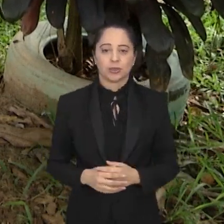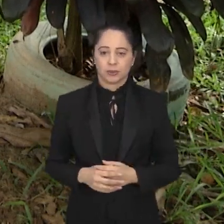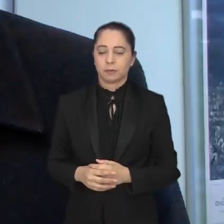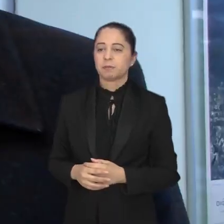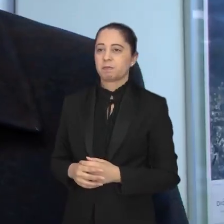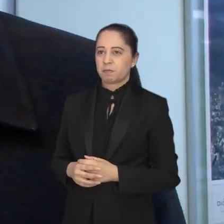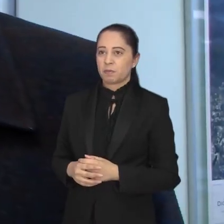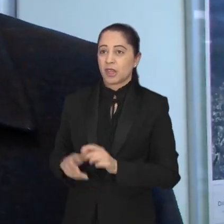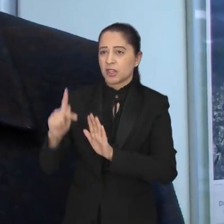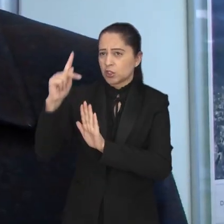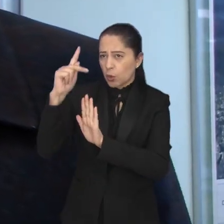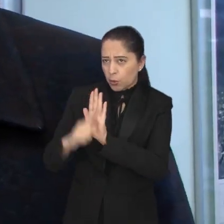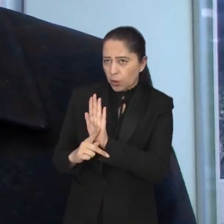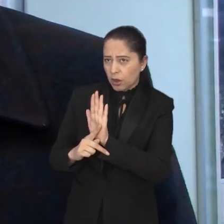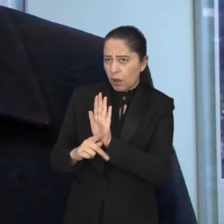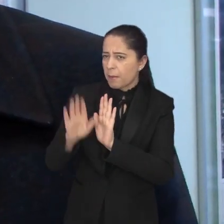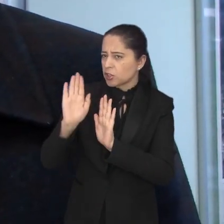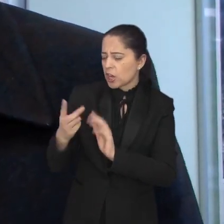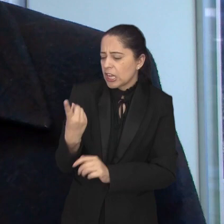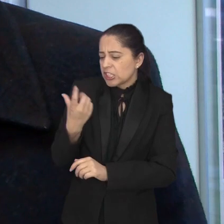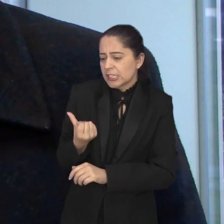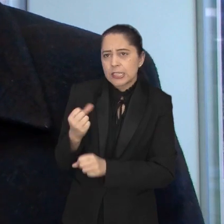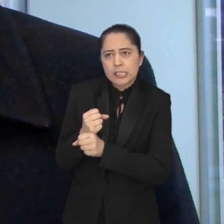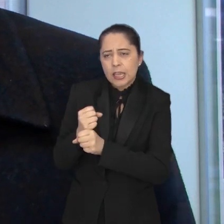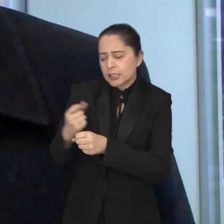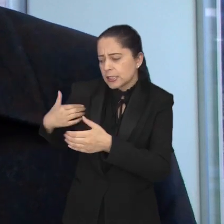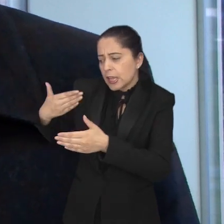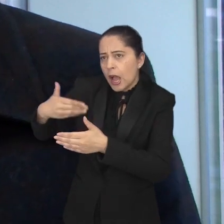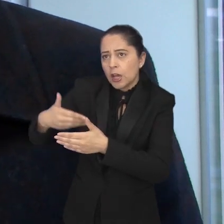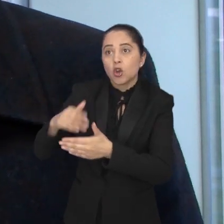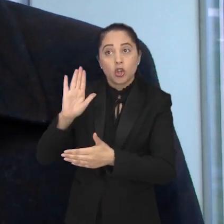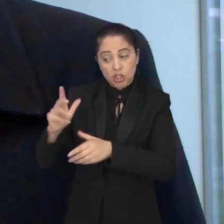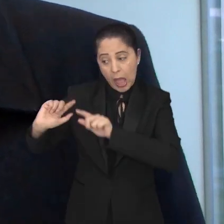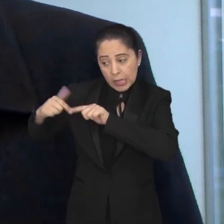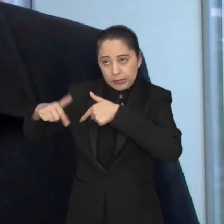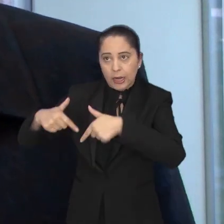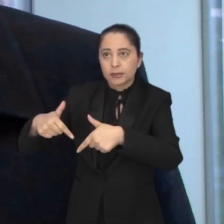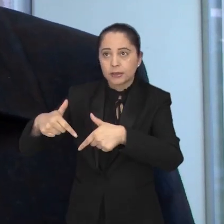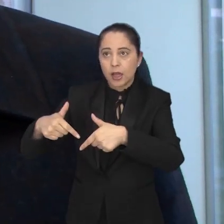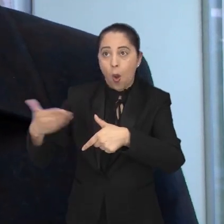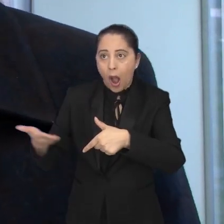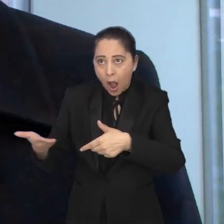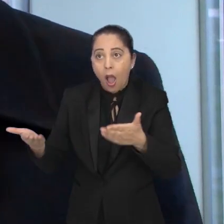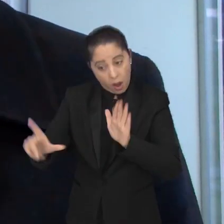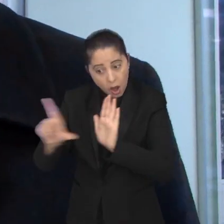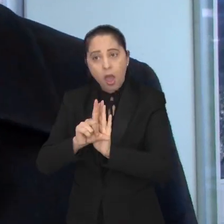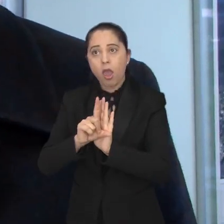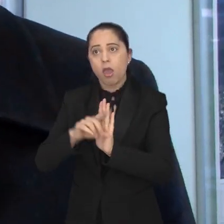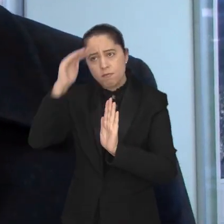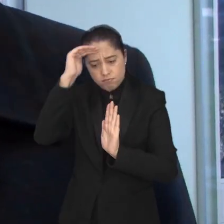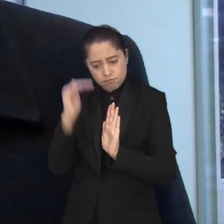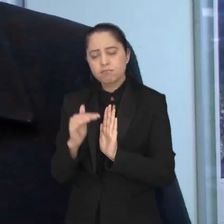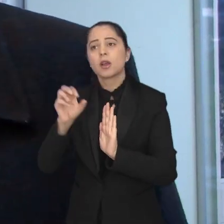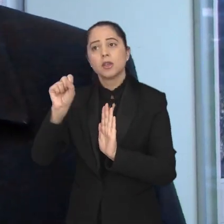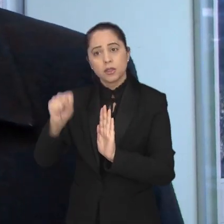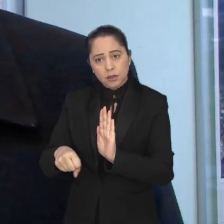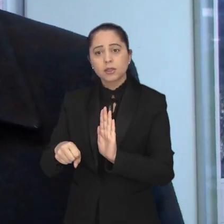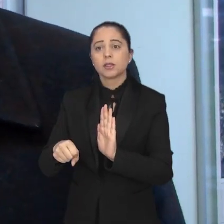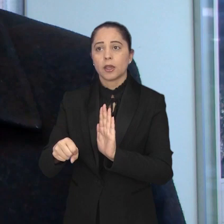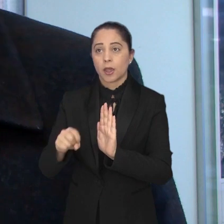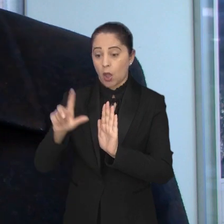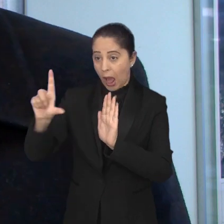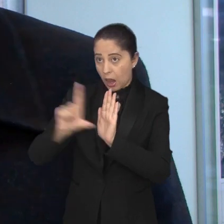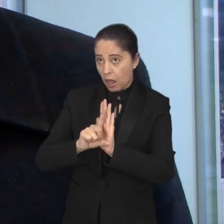cidade. Esse é um programa de 16 anos, então virou uma tradição, aliás, ele é uma lei, em termos de obrigação,